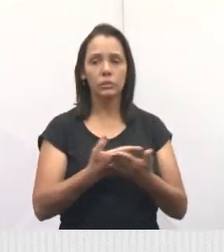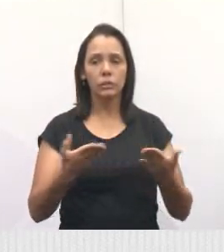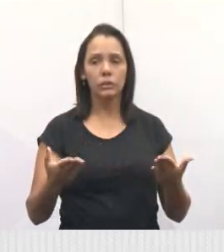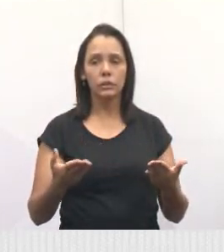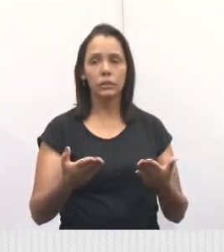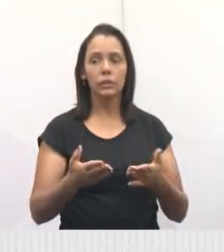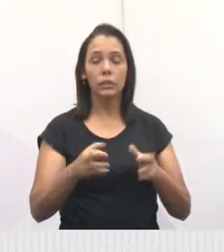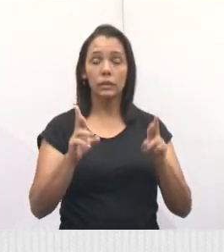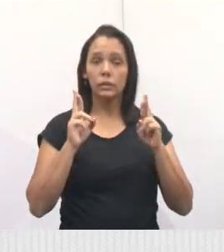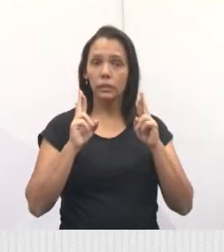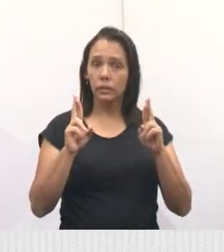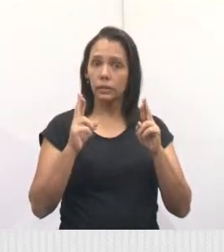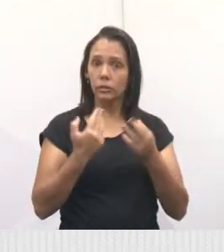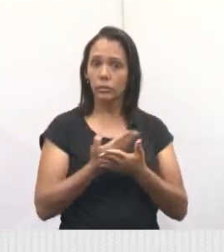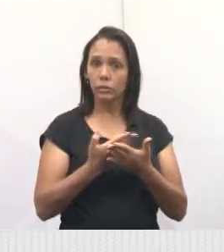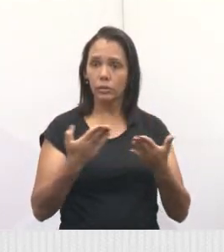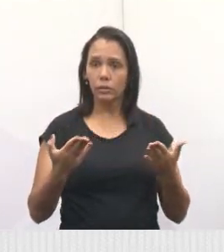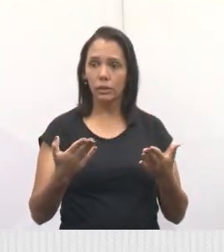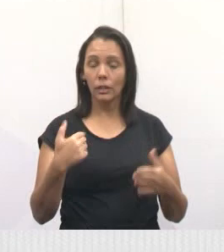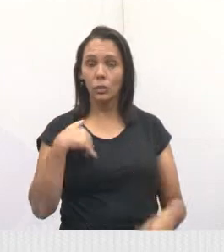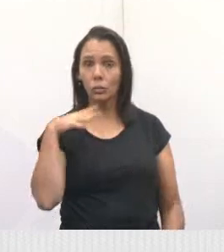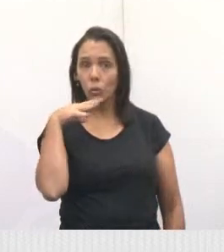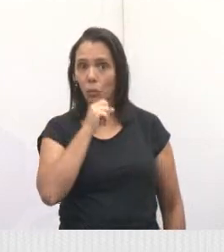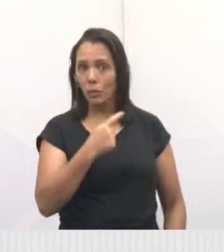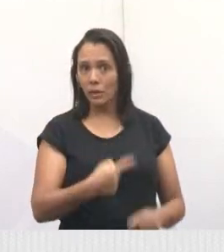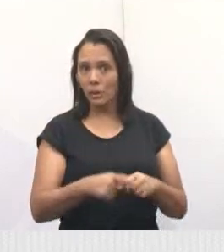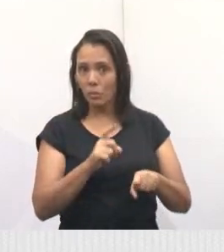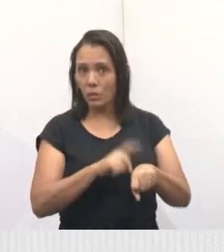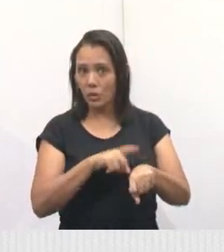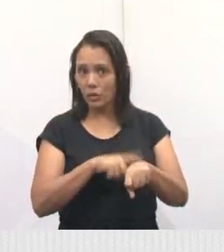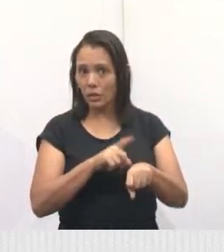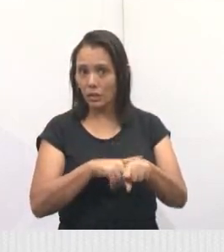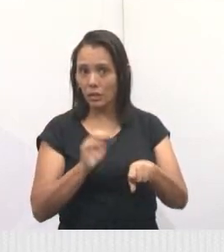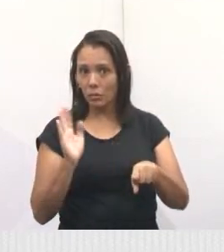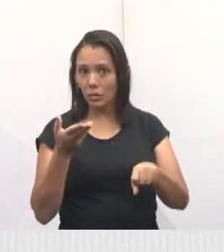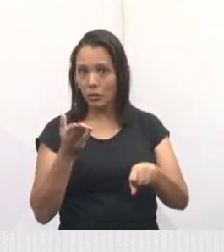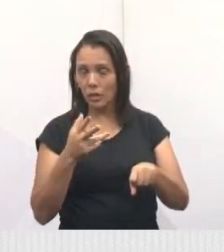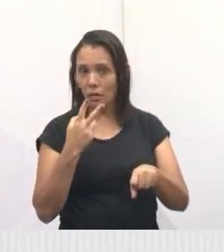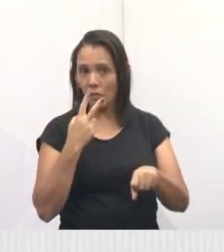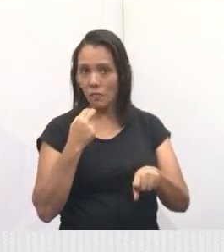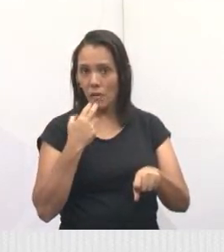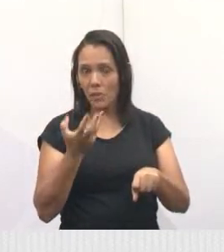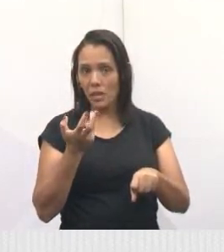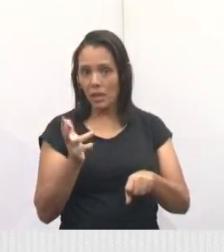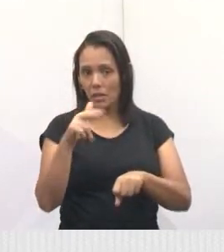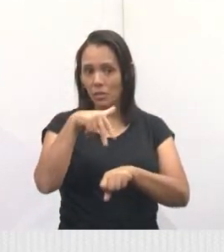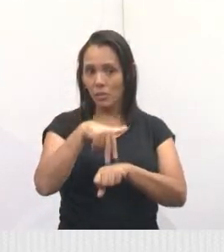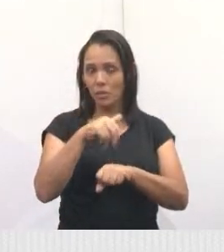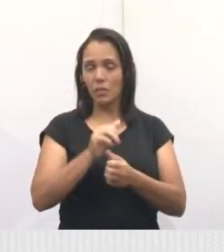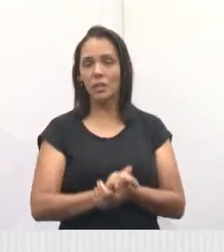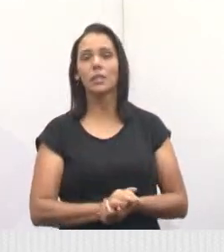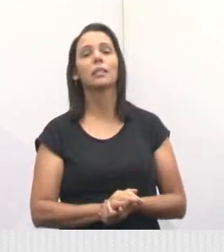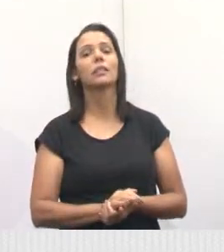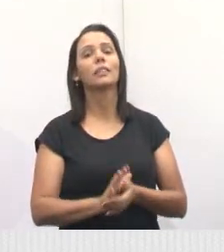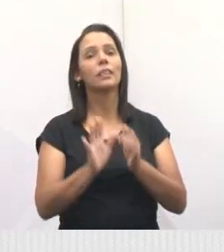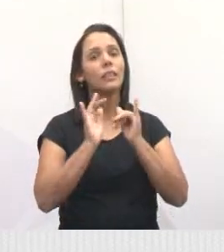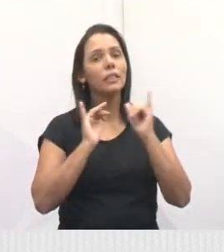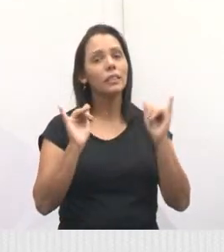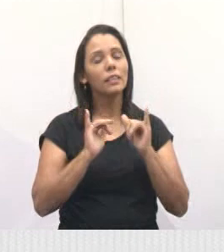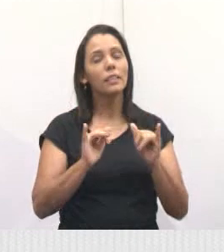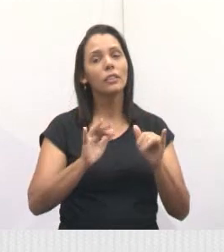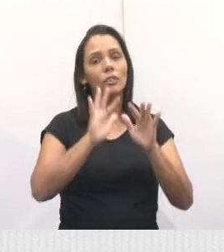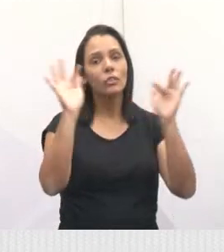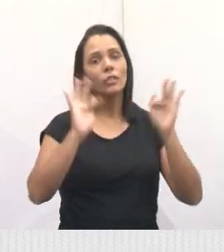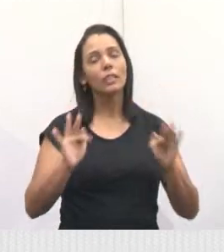gostaria de desejar a vocês, eu estou com pressa, gente, porque o Valmir já está aqui na minha cara, fazendo eu sair da tribuna. Gostaria de desejar a todos vocês um Feliz